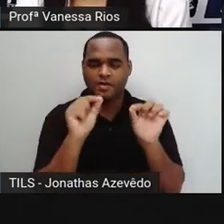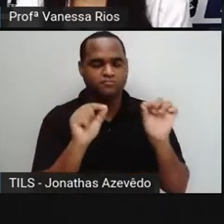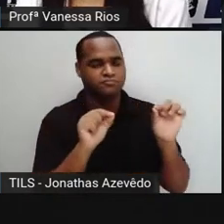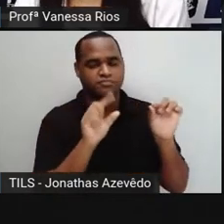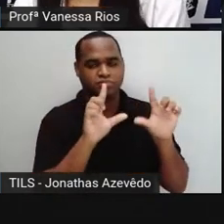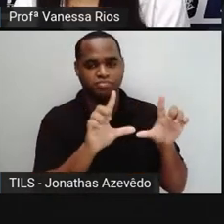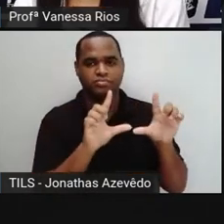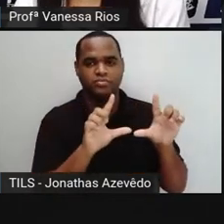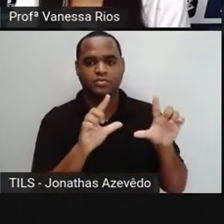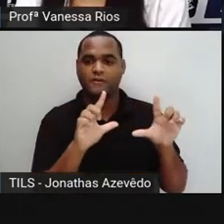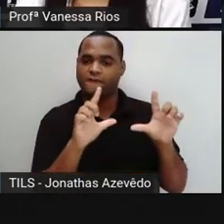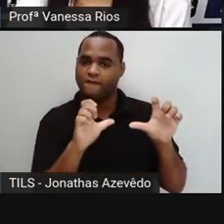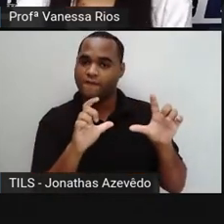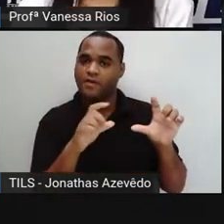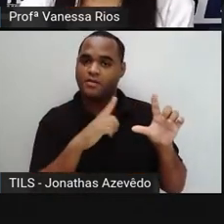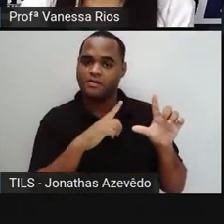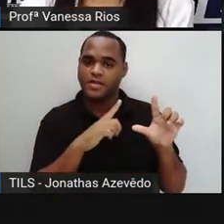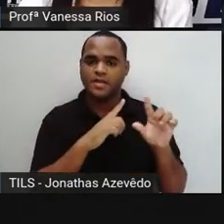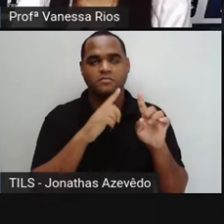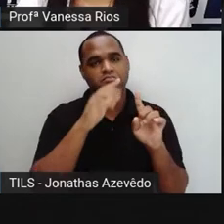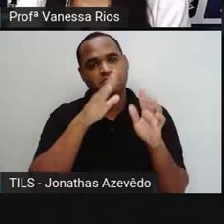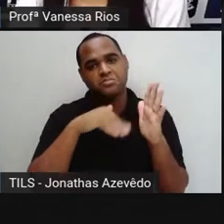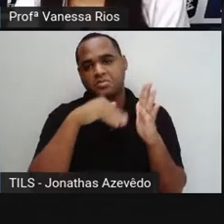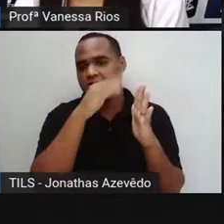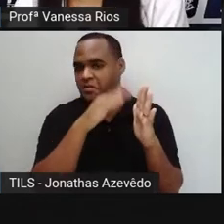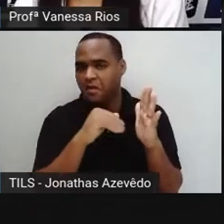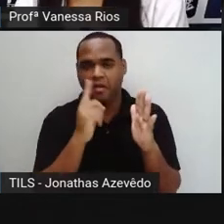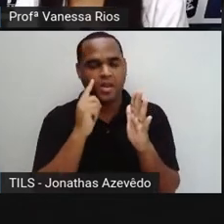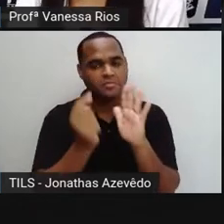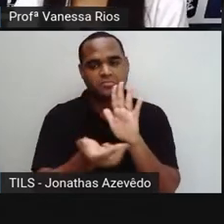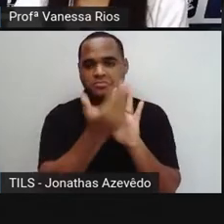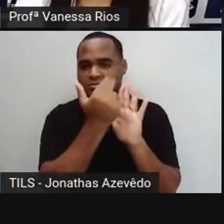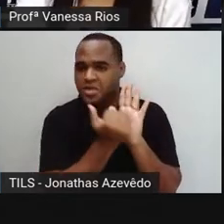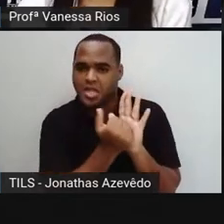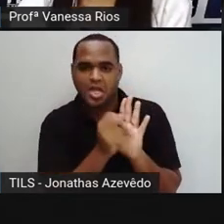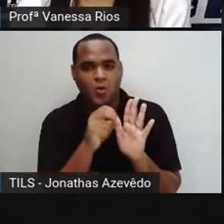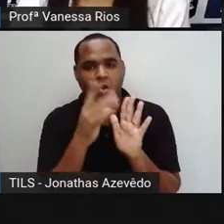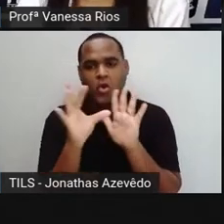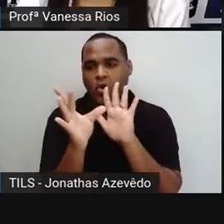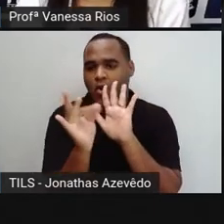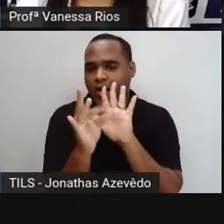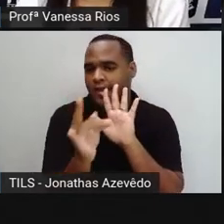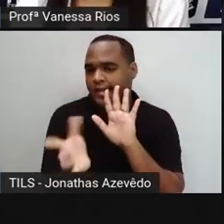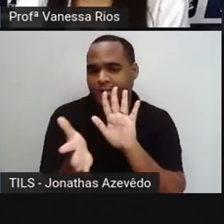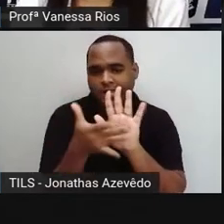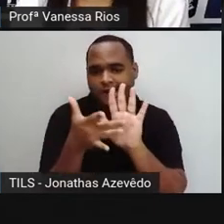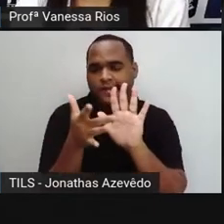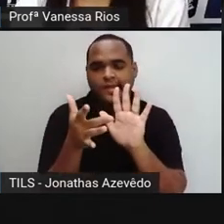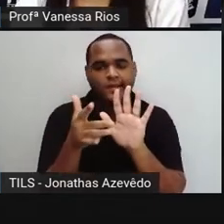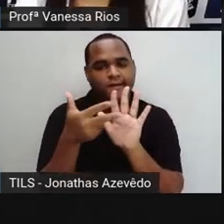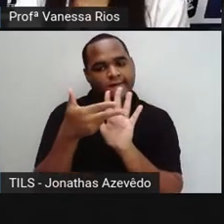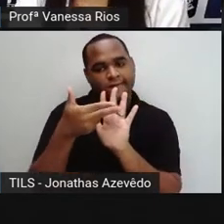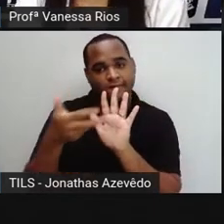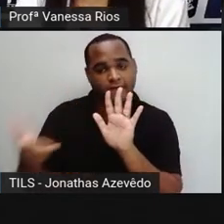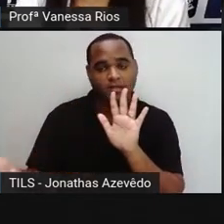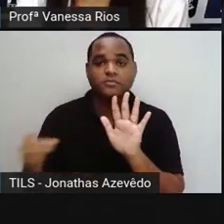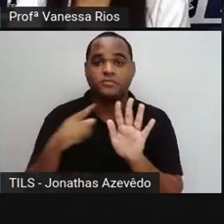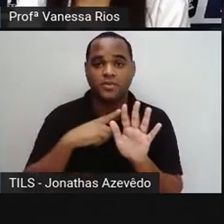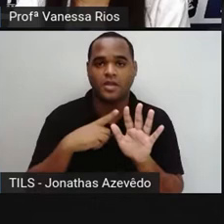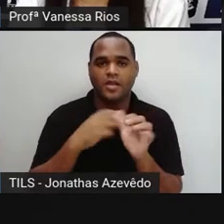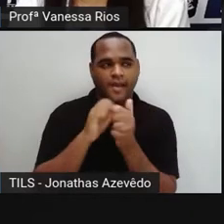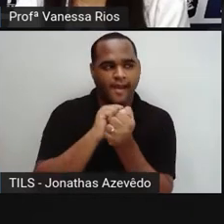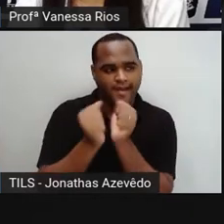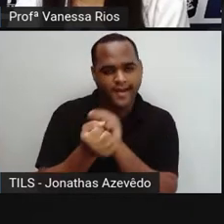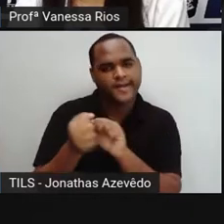a fotografia, mas uma pintura, não é? Um desenho, uma colagem, diversas outras manifestações de